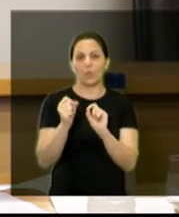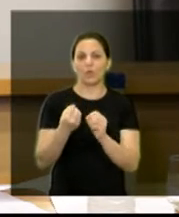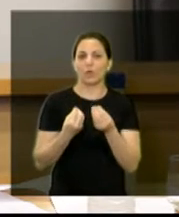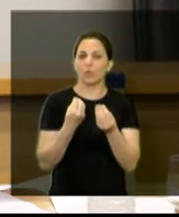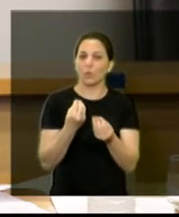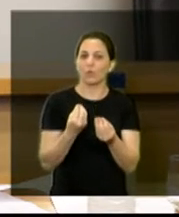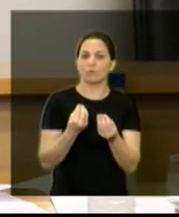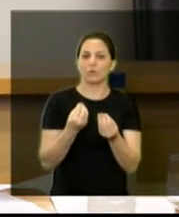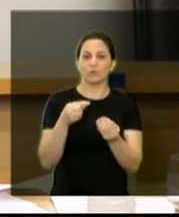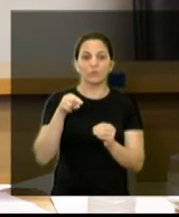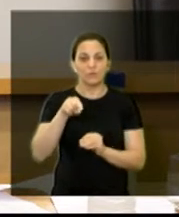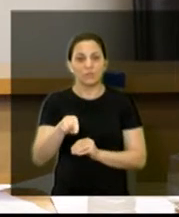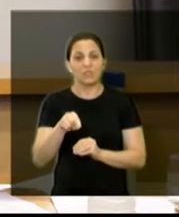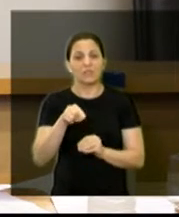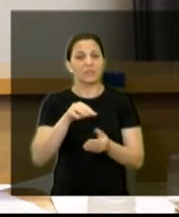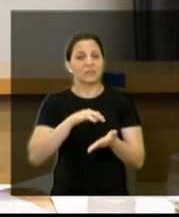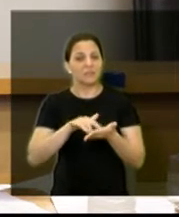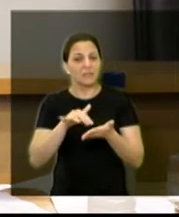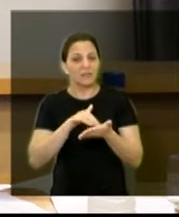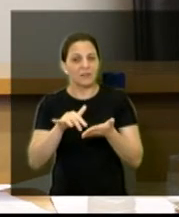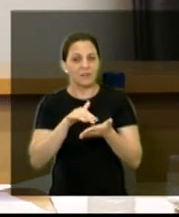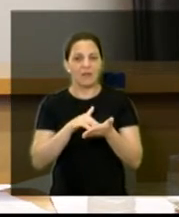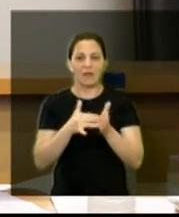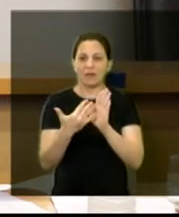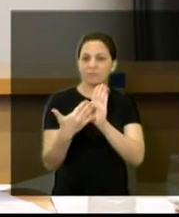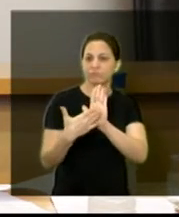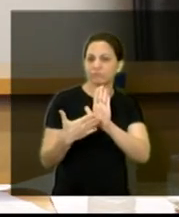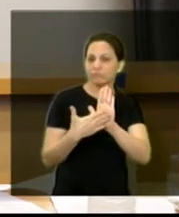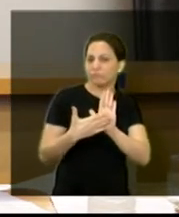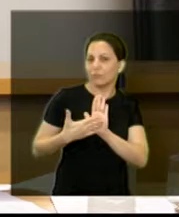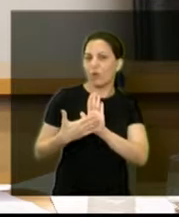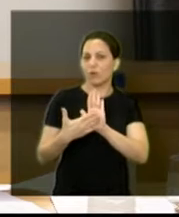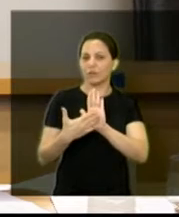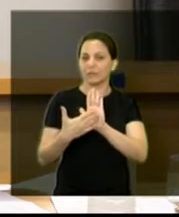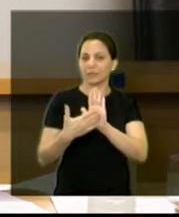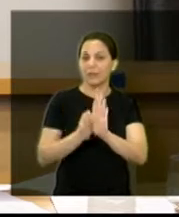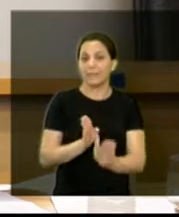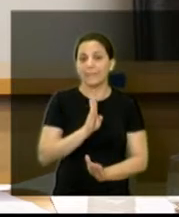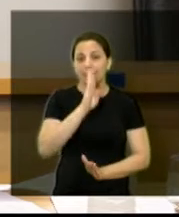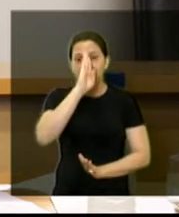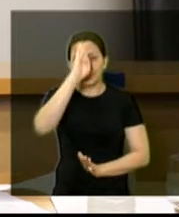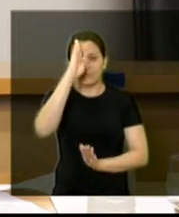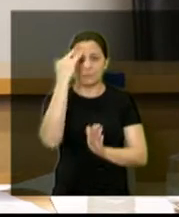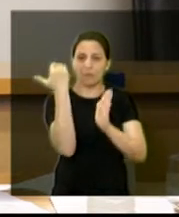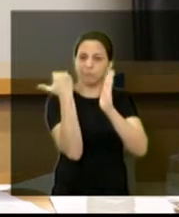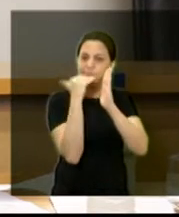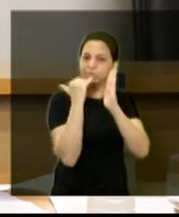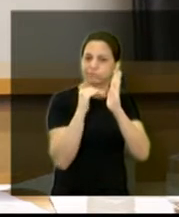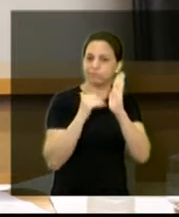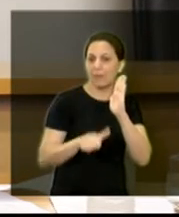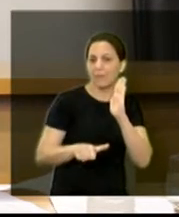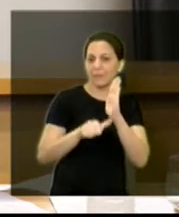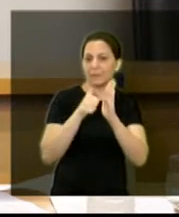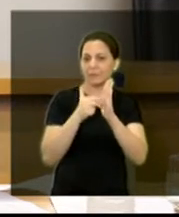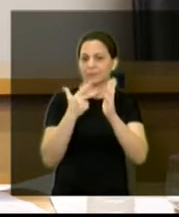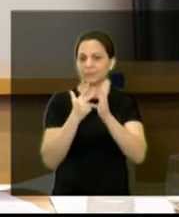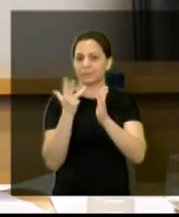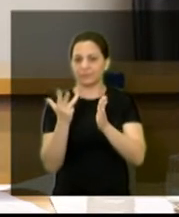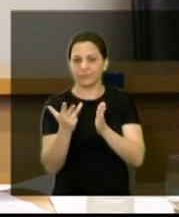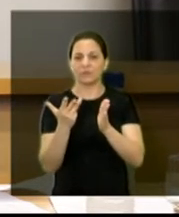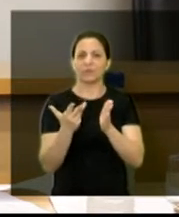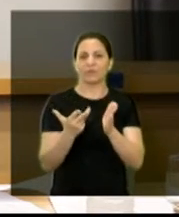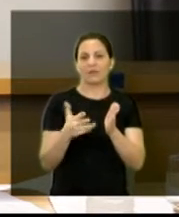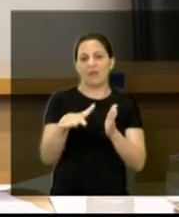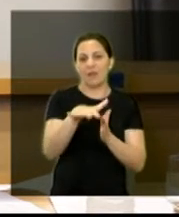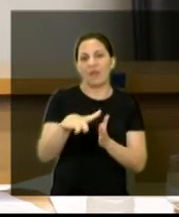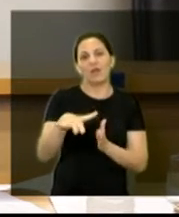você, como secretária, elencaria hoje como prioridade na área da assistência social do município para que